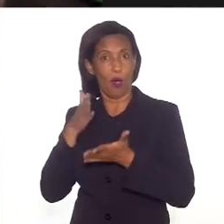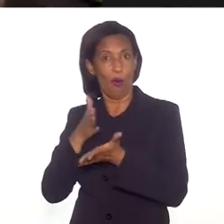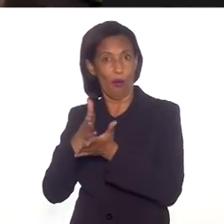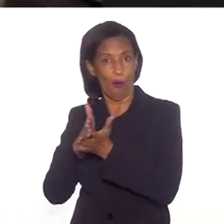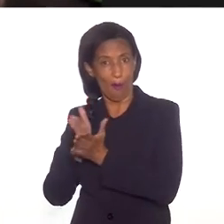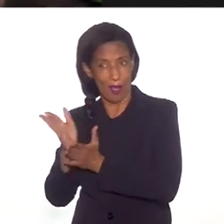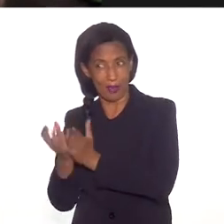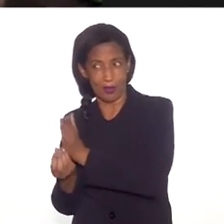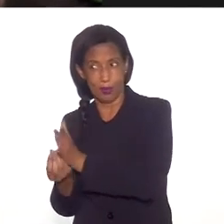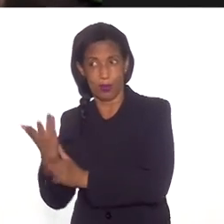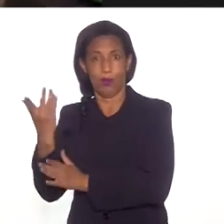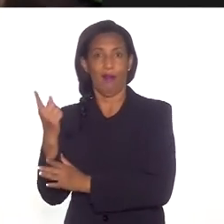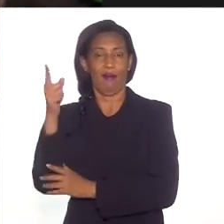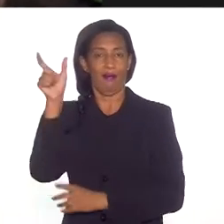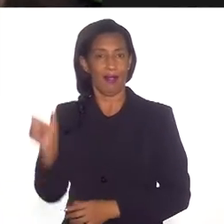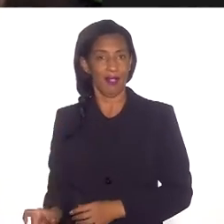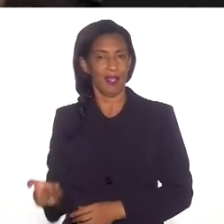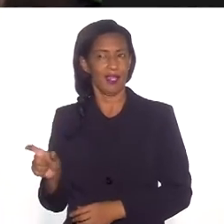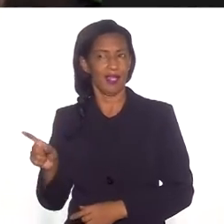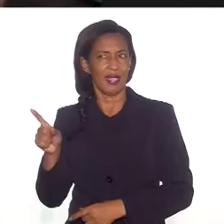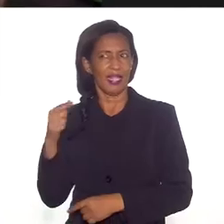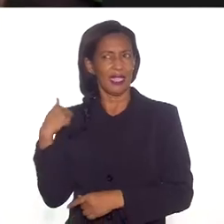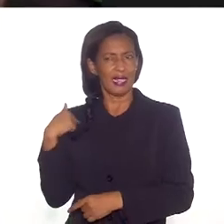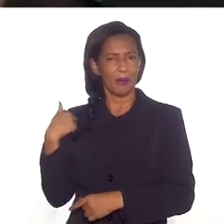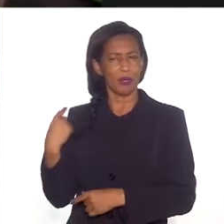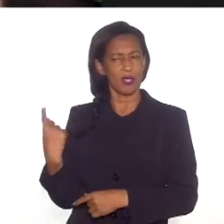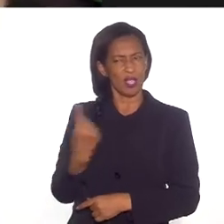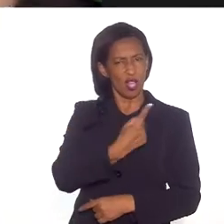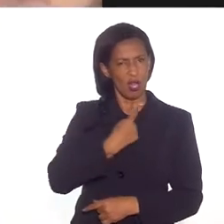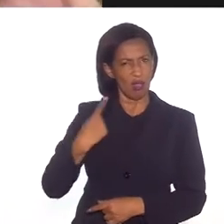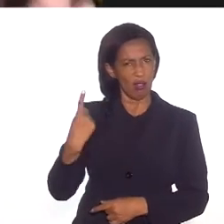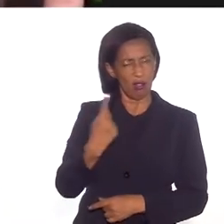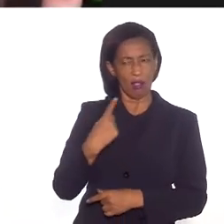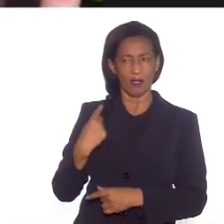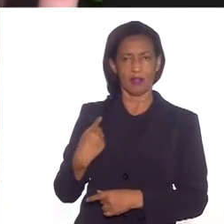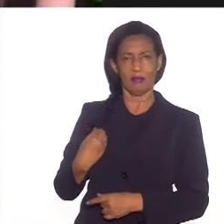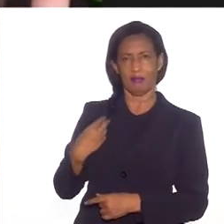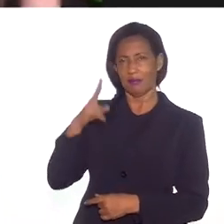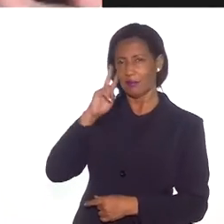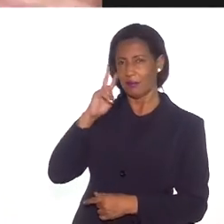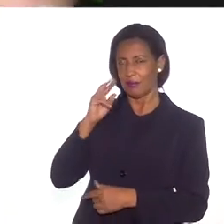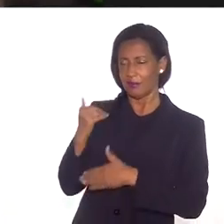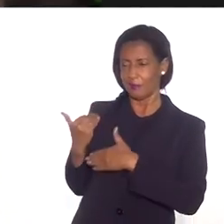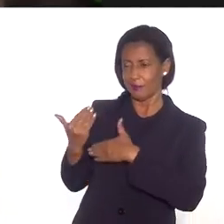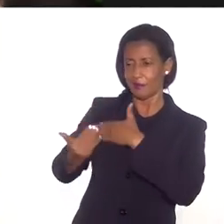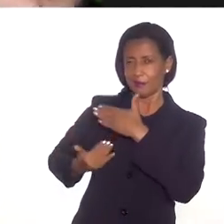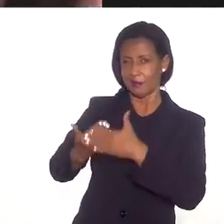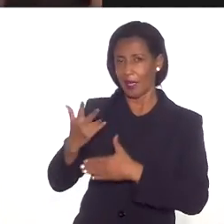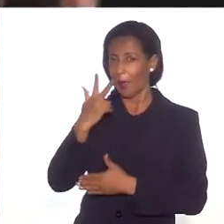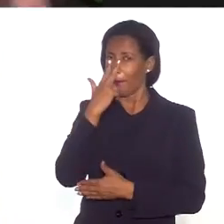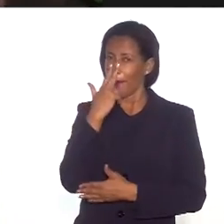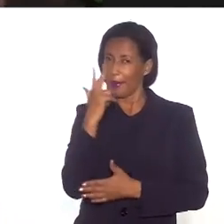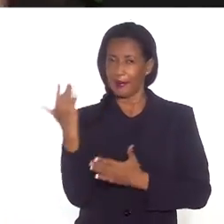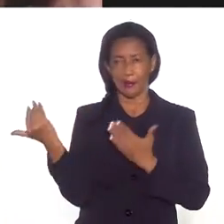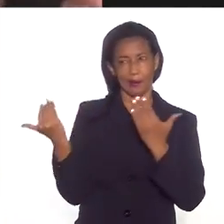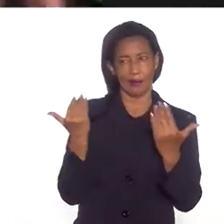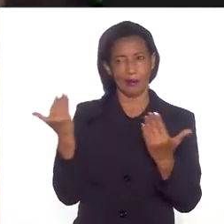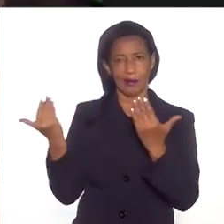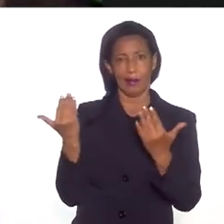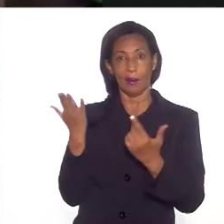depois, eu fui trazendo as nossas narrativas, que são muito parecidas com as gregas,